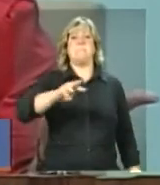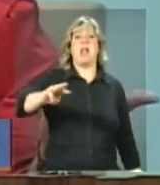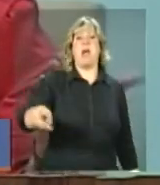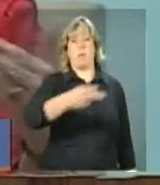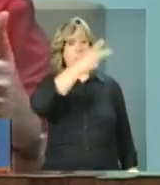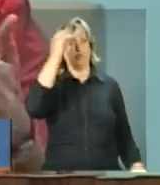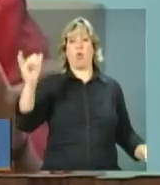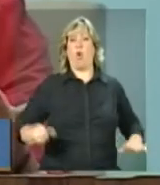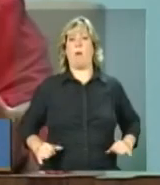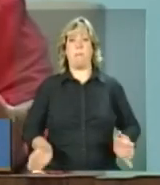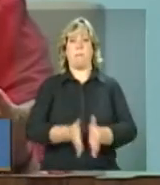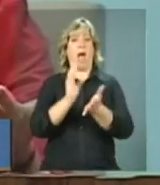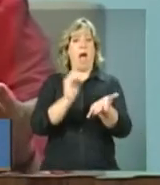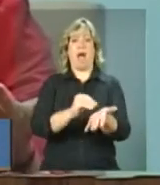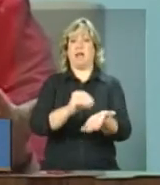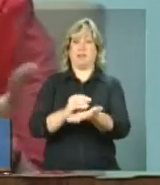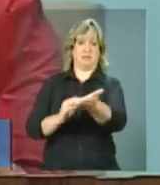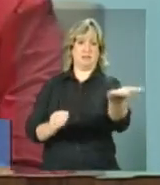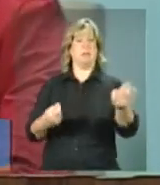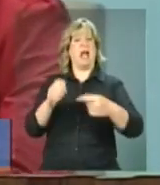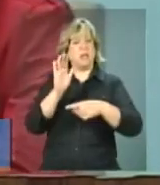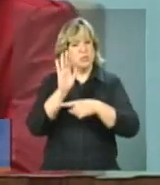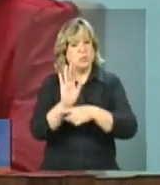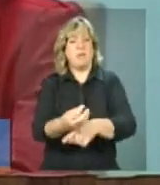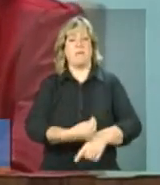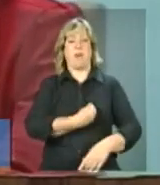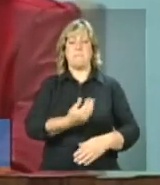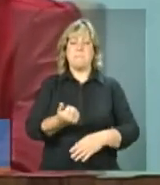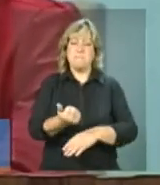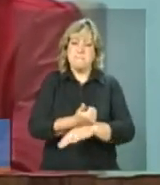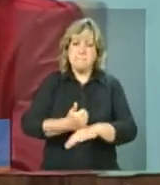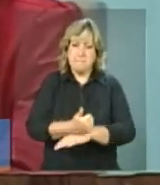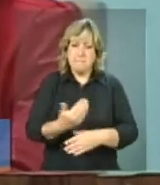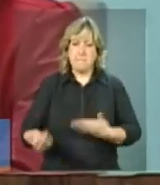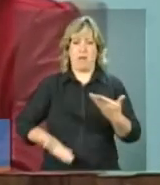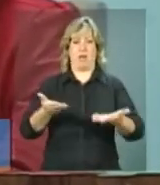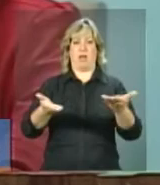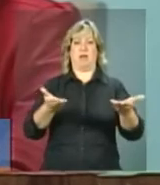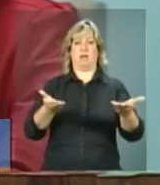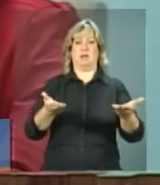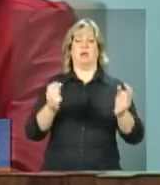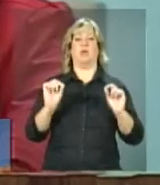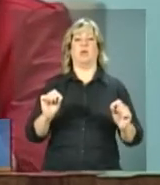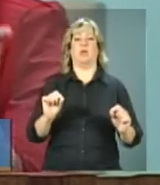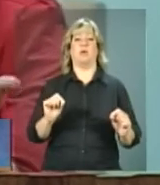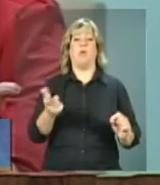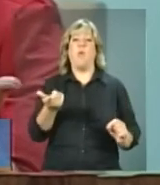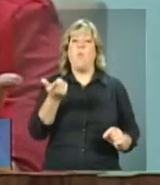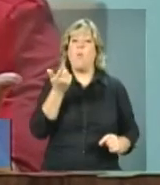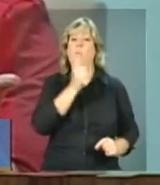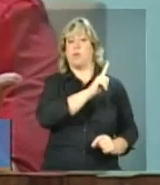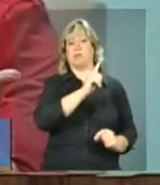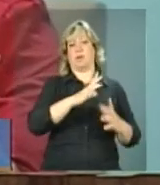brasileiros, alguns dos quais, sendo a chamada porta de saída,